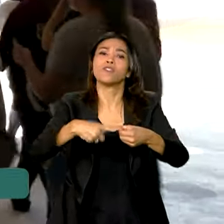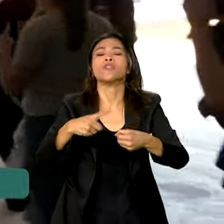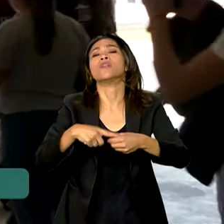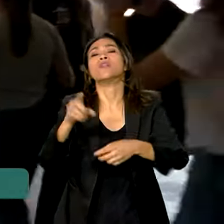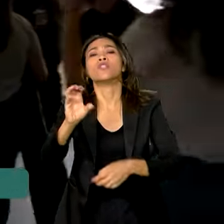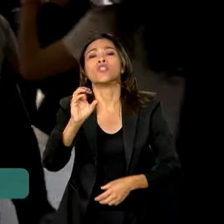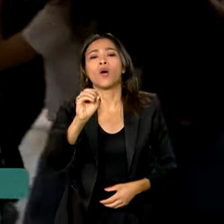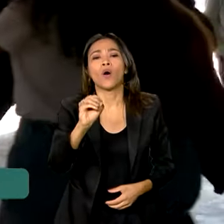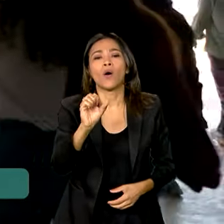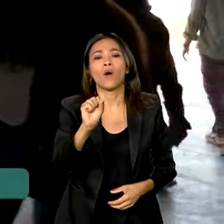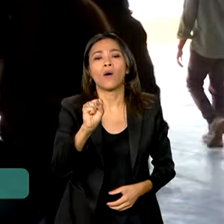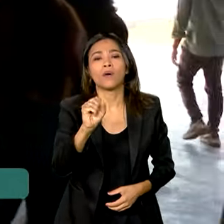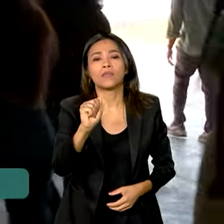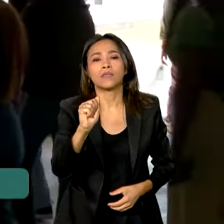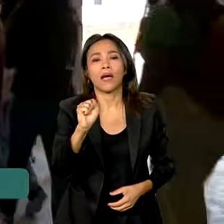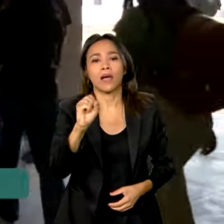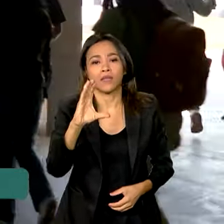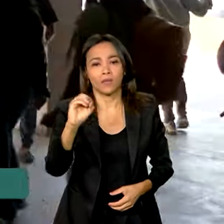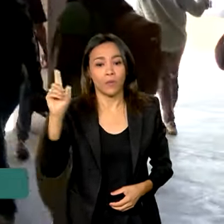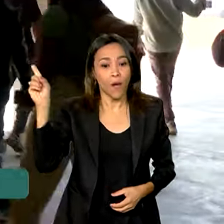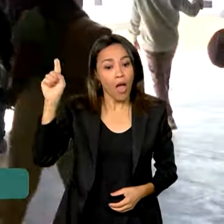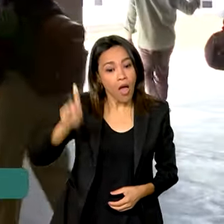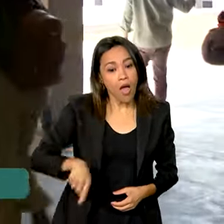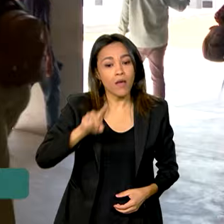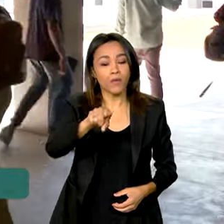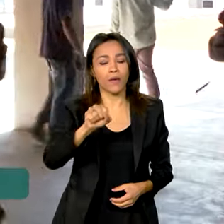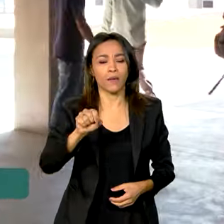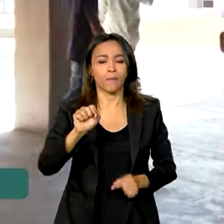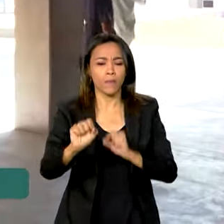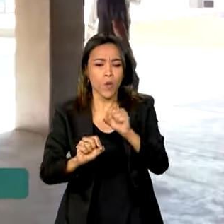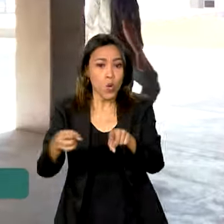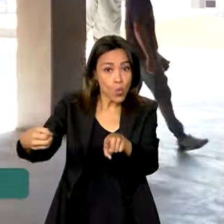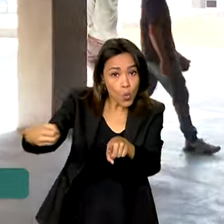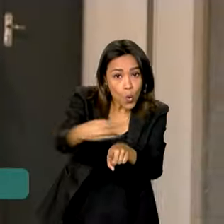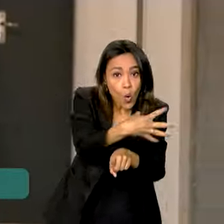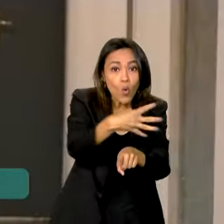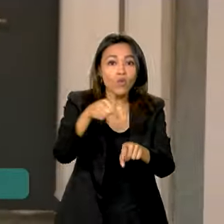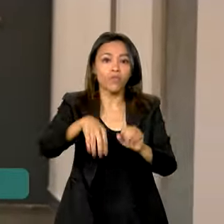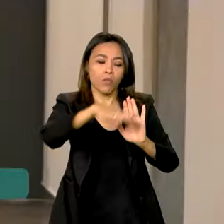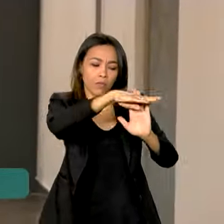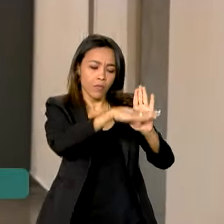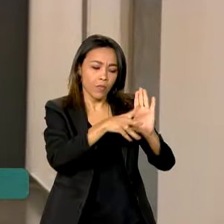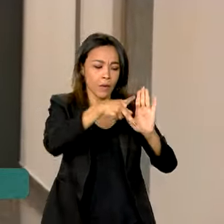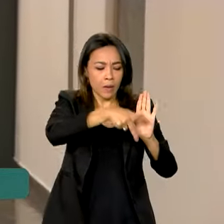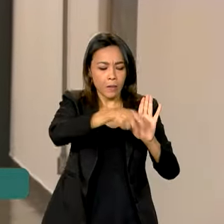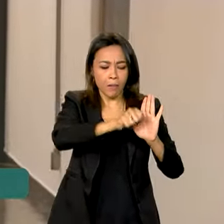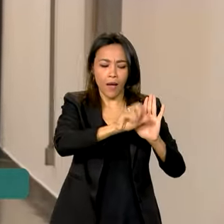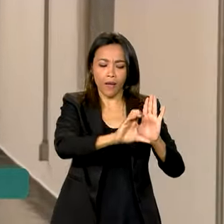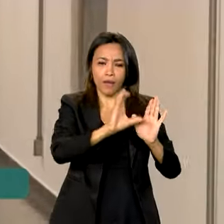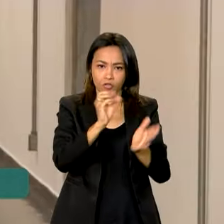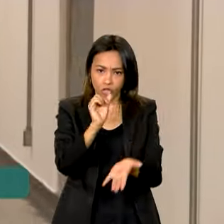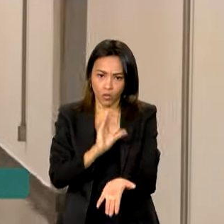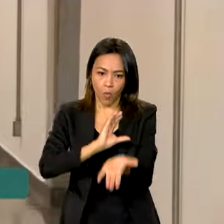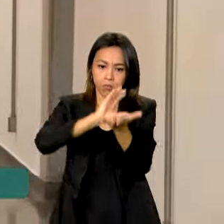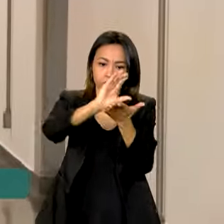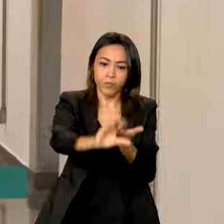de consolidação da Unifesp. Por meio do novo PAC, serão investidos quase